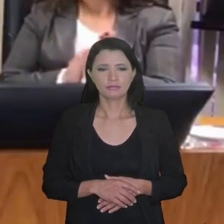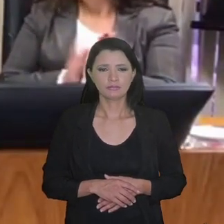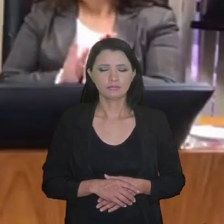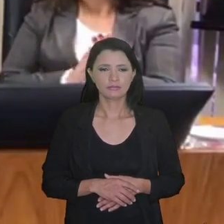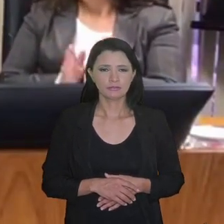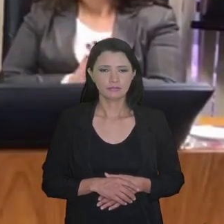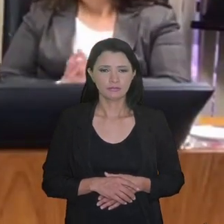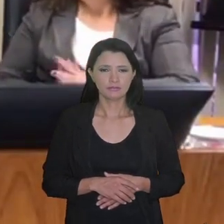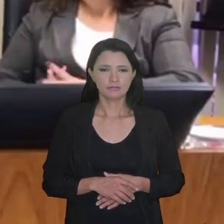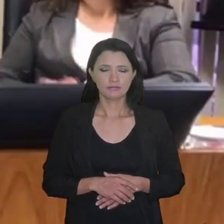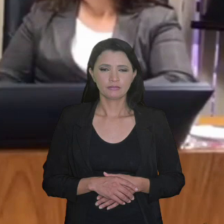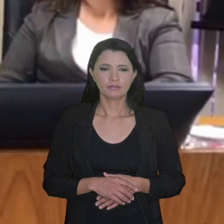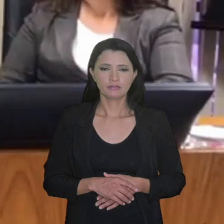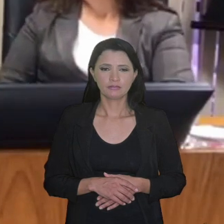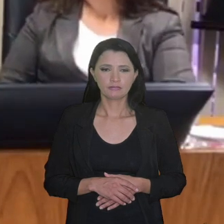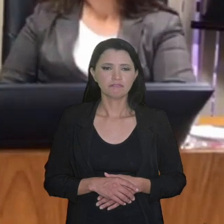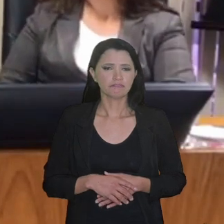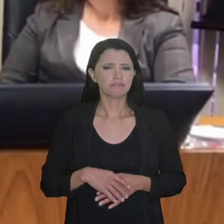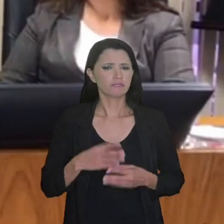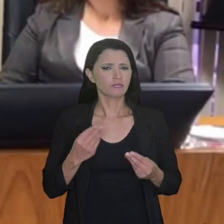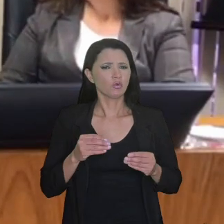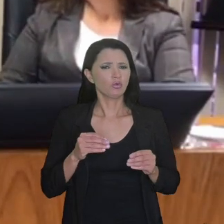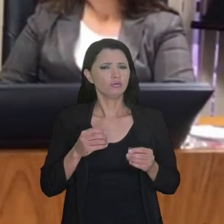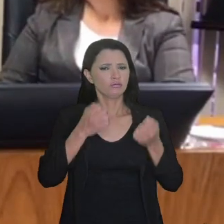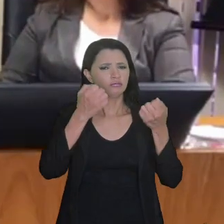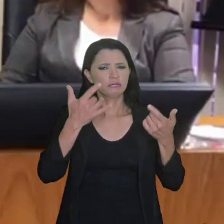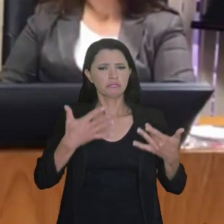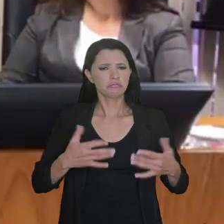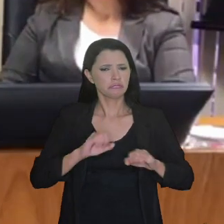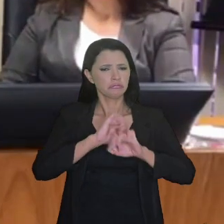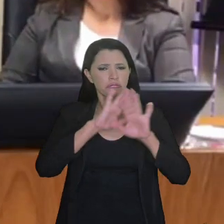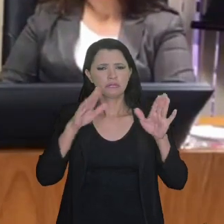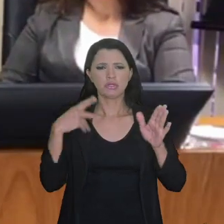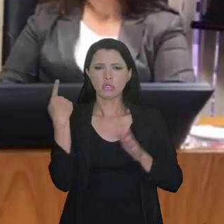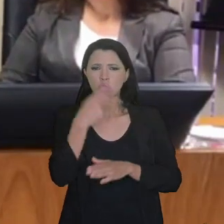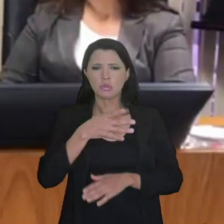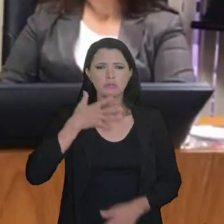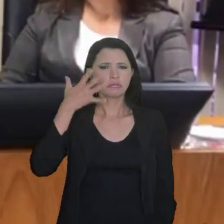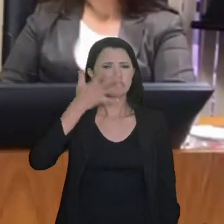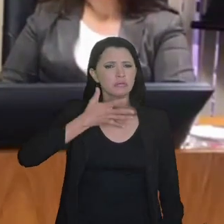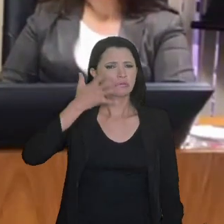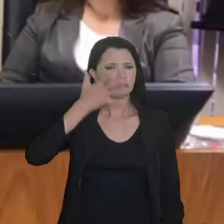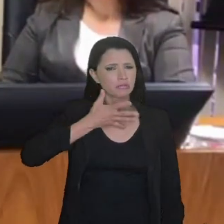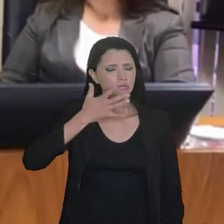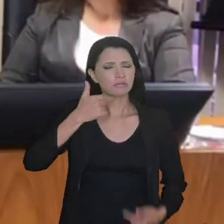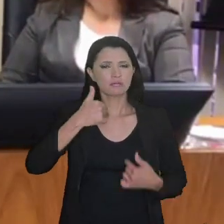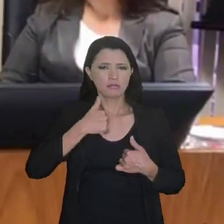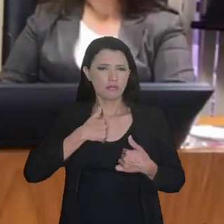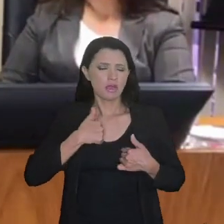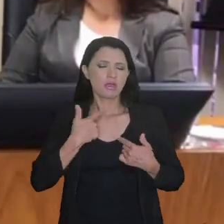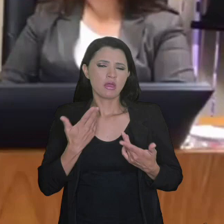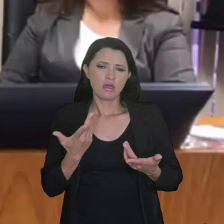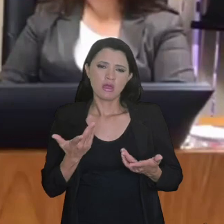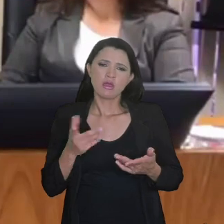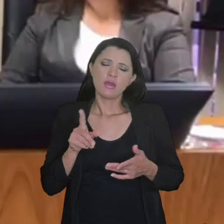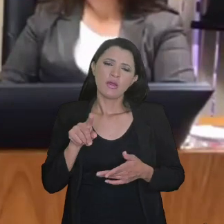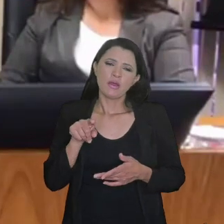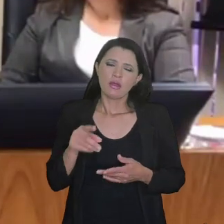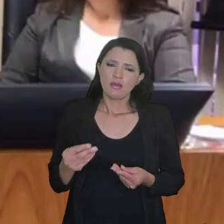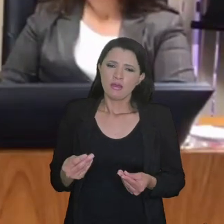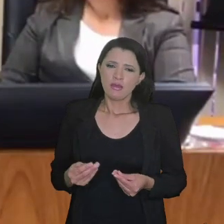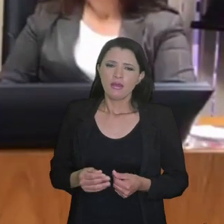Obrigado, torcendo o Serpa, muito esclarecedora a sua palestra. Eu